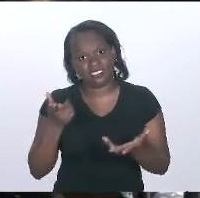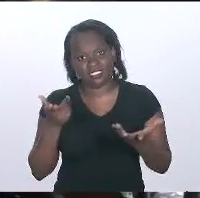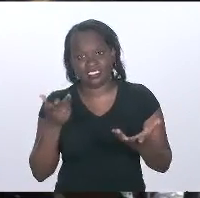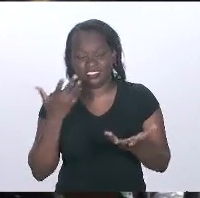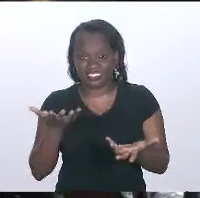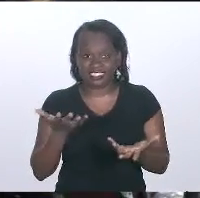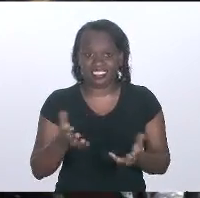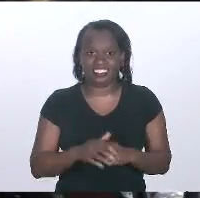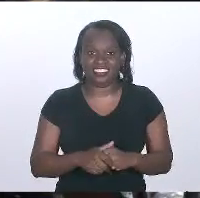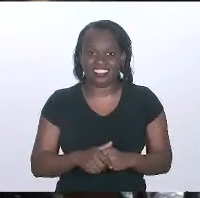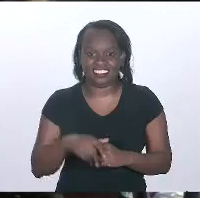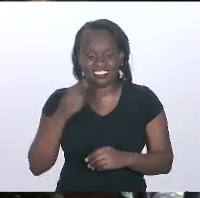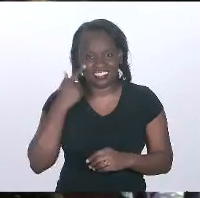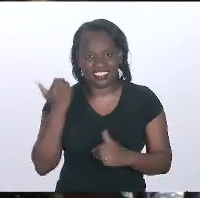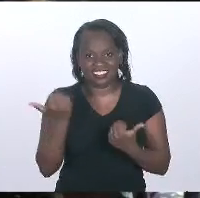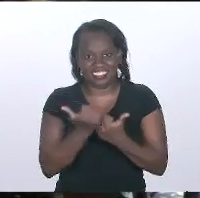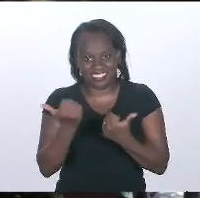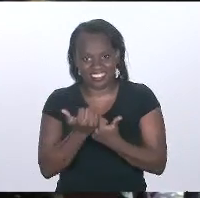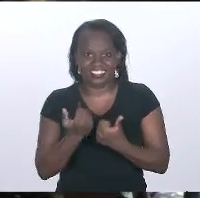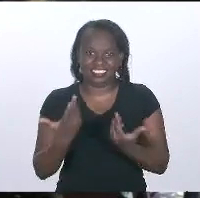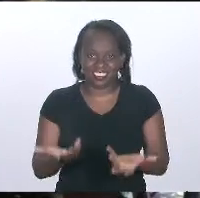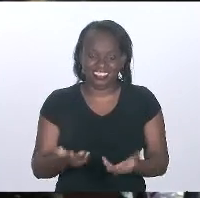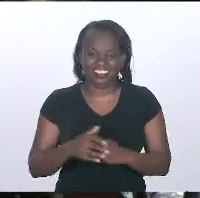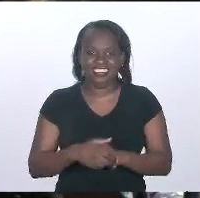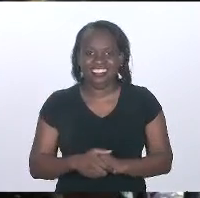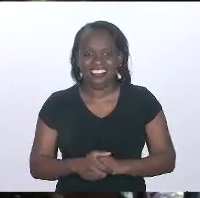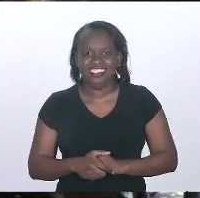a coautoria, eu estou me adiantando aqui.